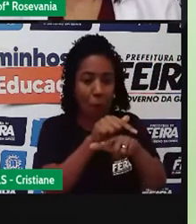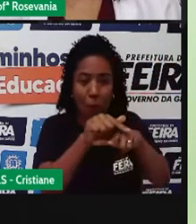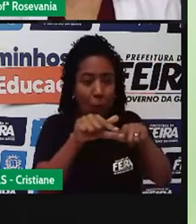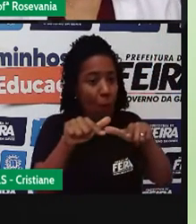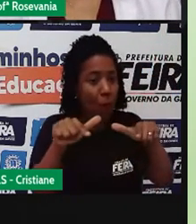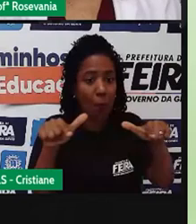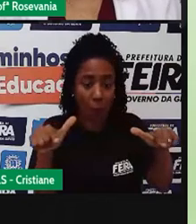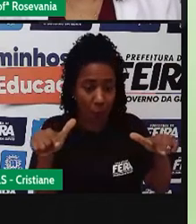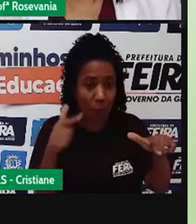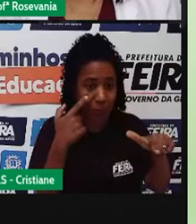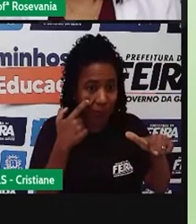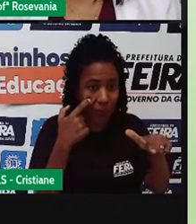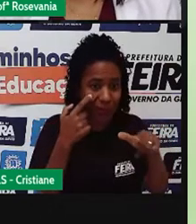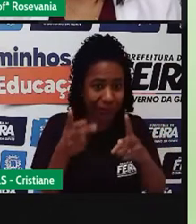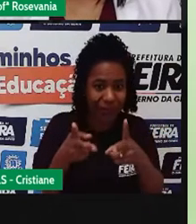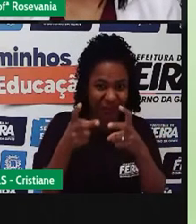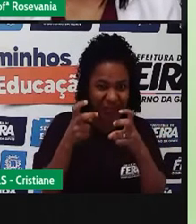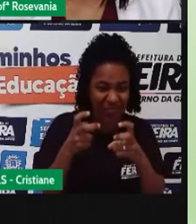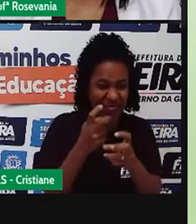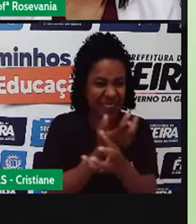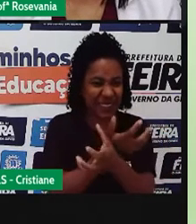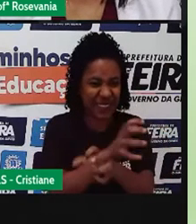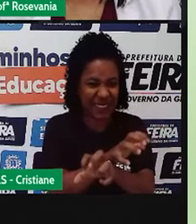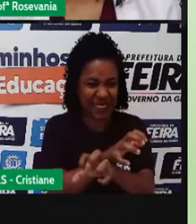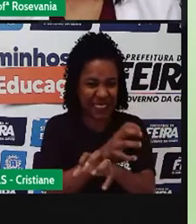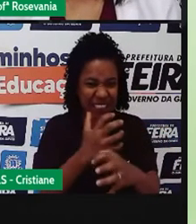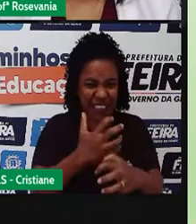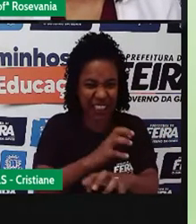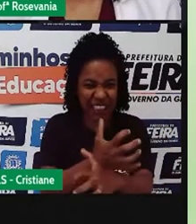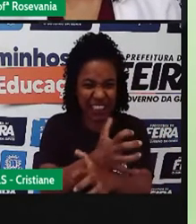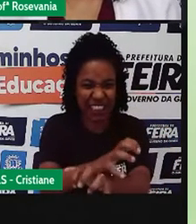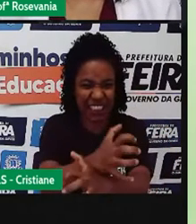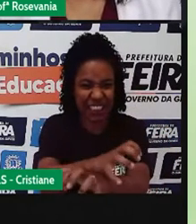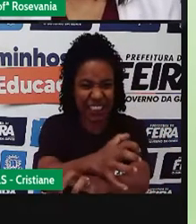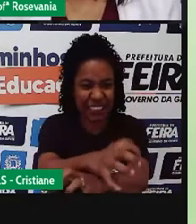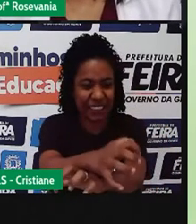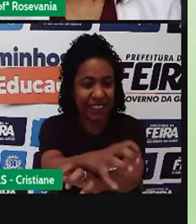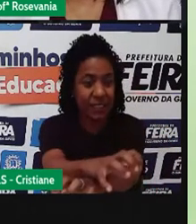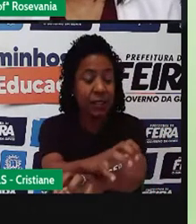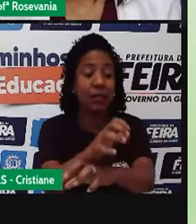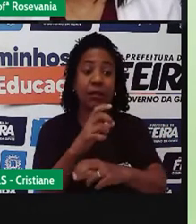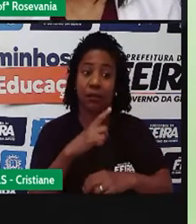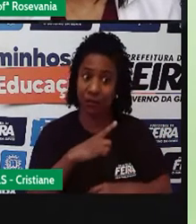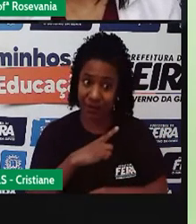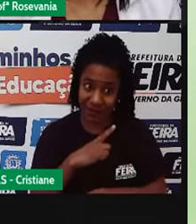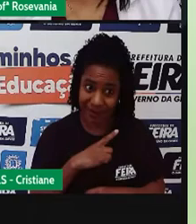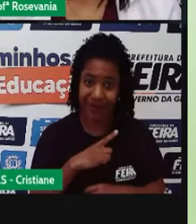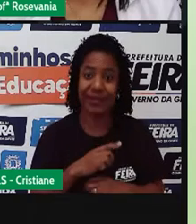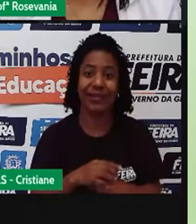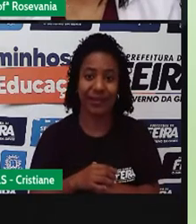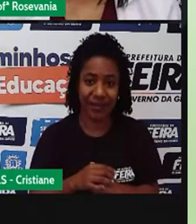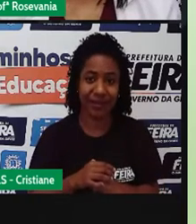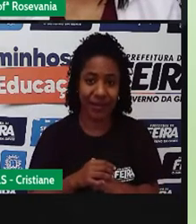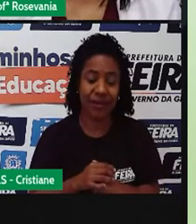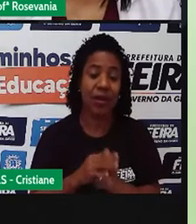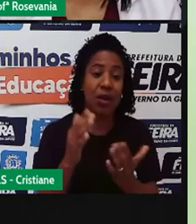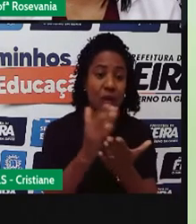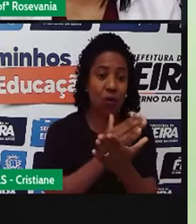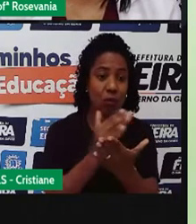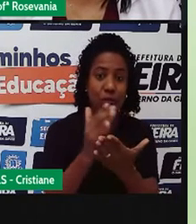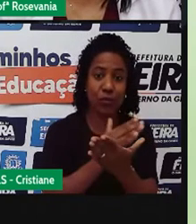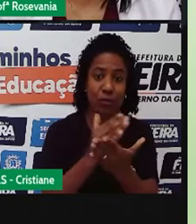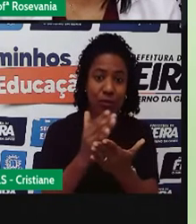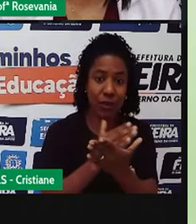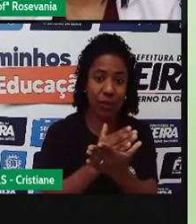mesmo a raridez mais da vegetação. E em outros cantos, que, embora, dizer assim, estejam